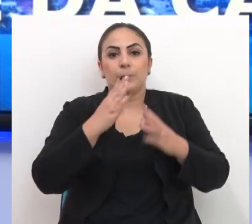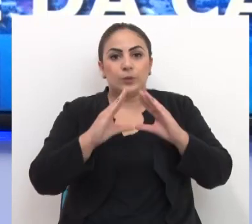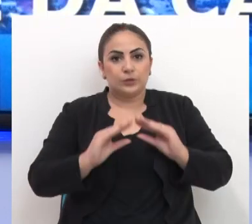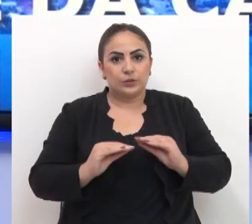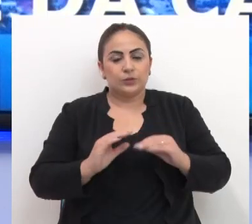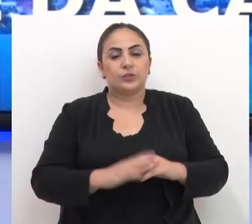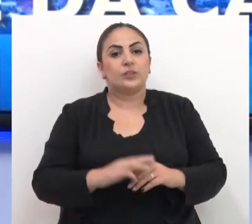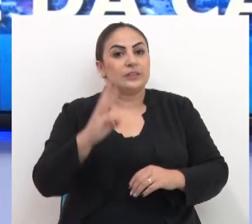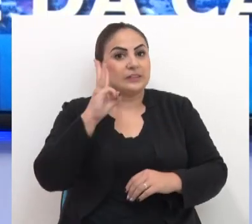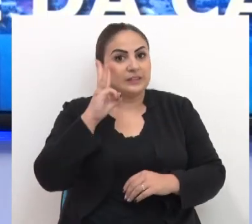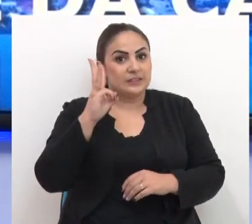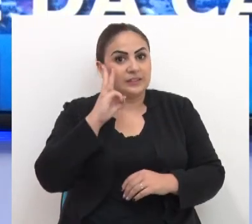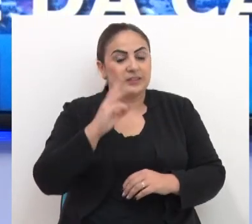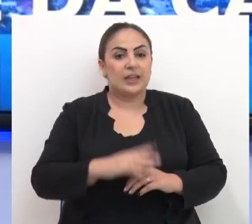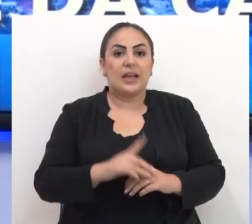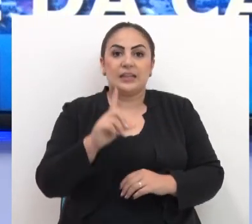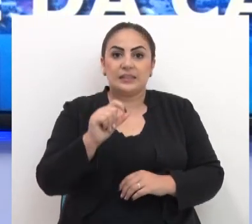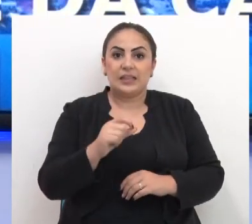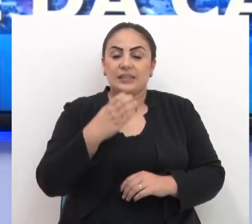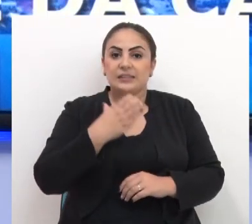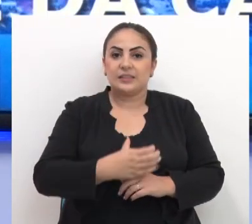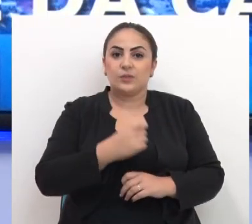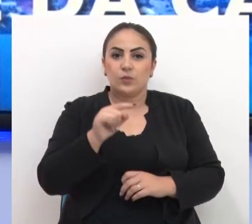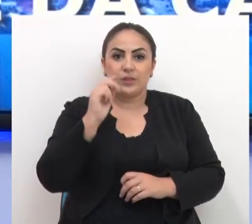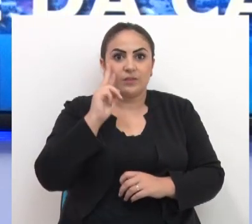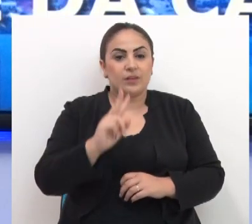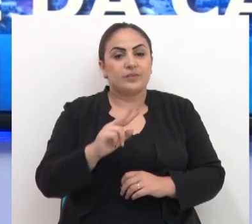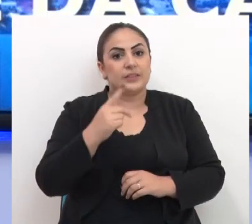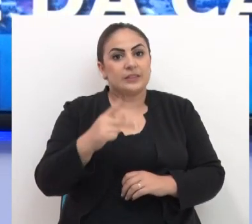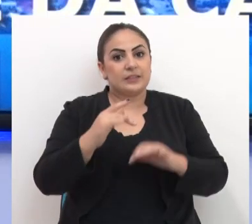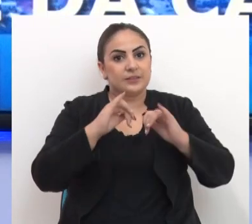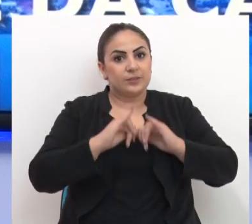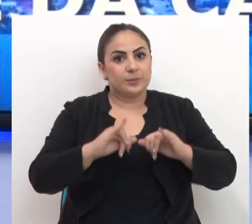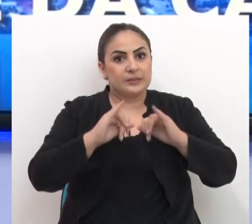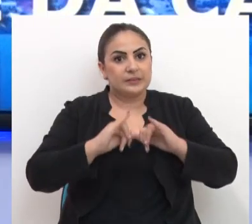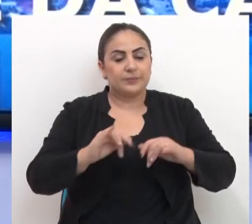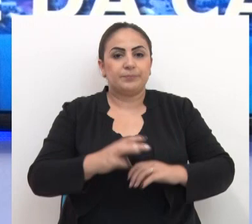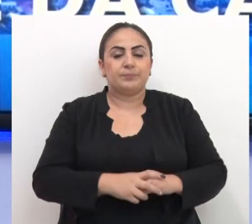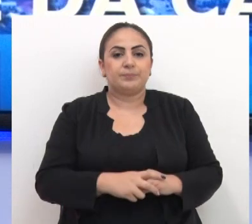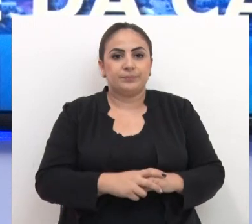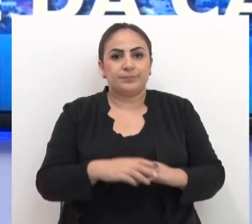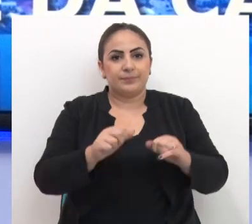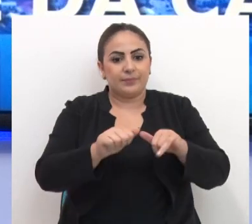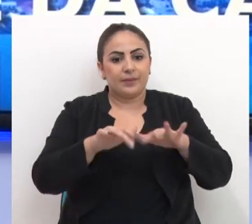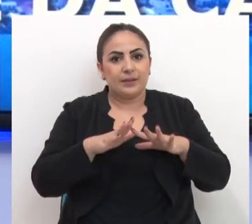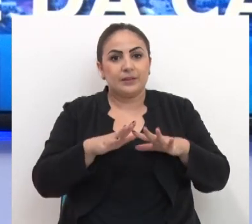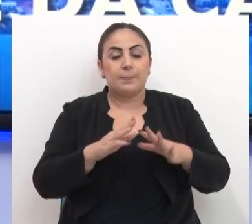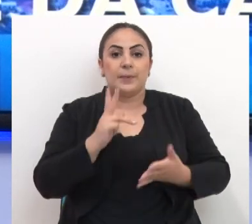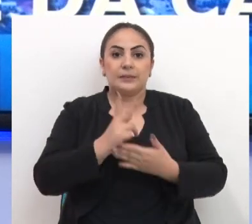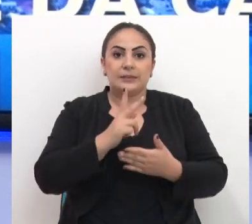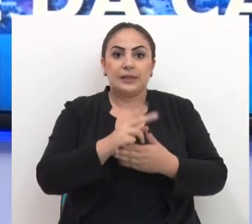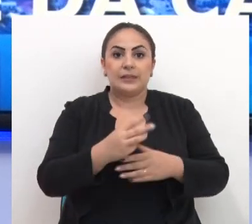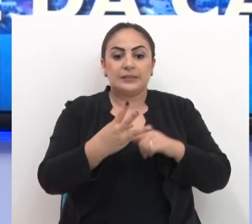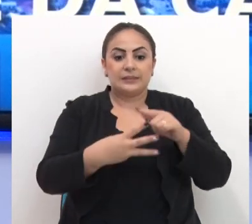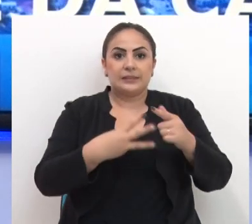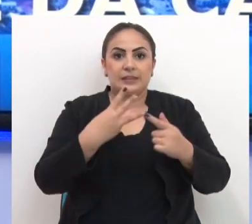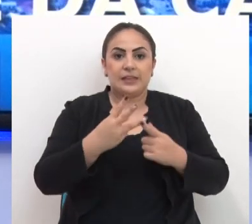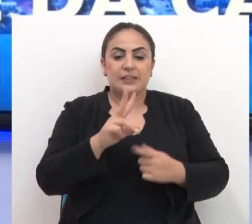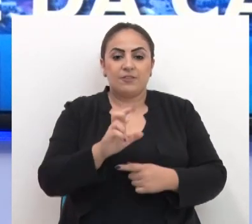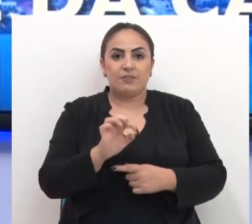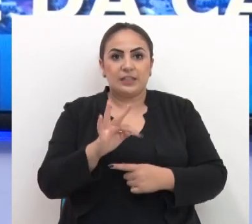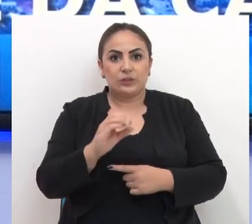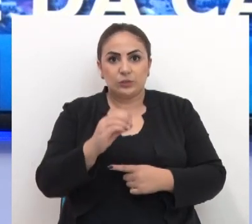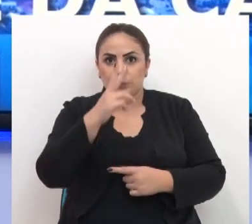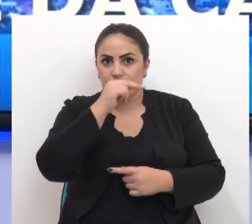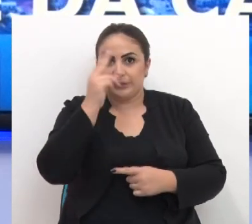Boa noite, terça-feira, 10 de dezembro, e você vai ver nesta edição. O plenário mantém três vetos do